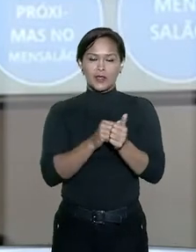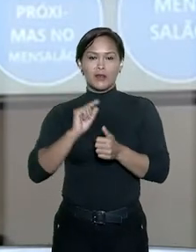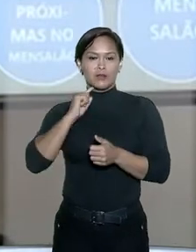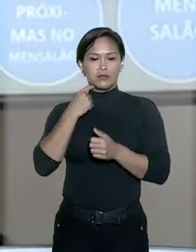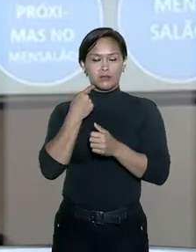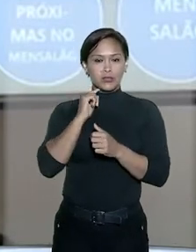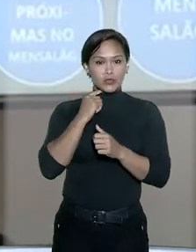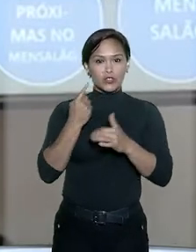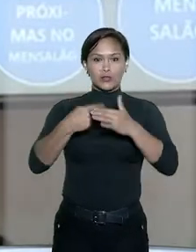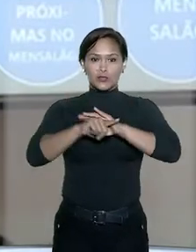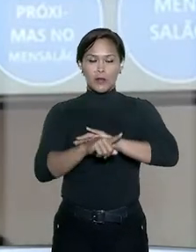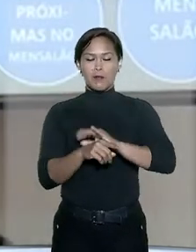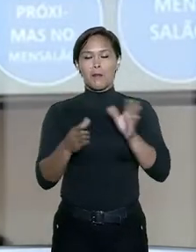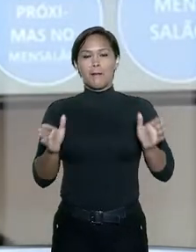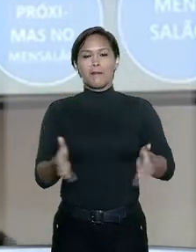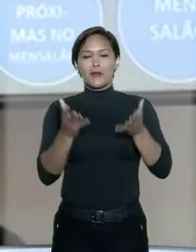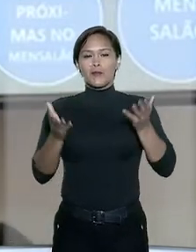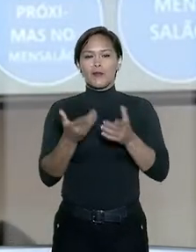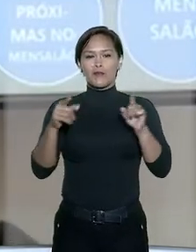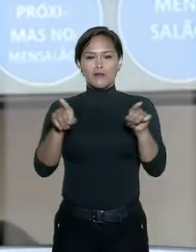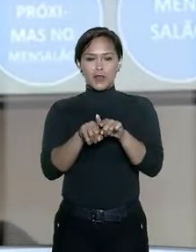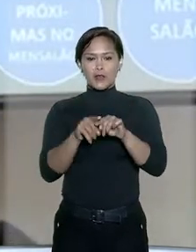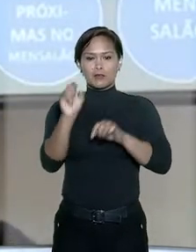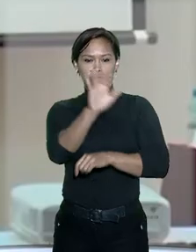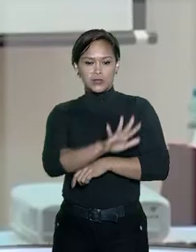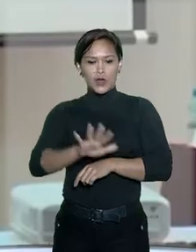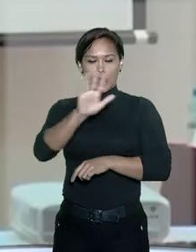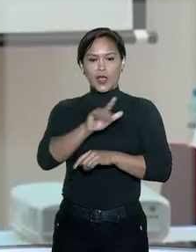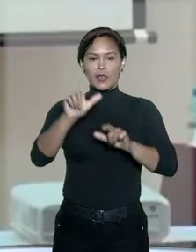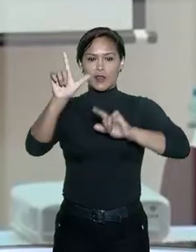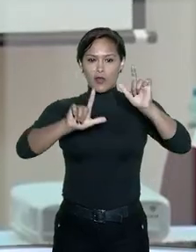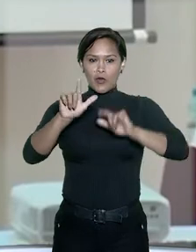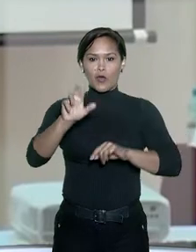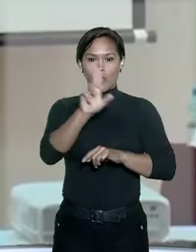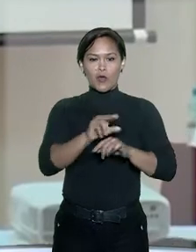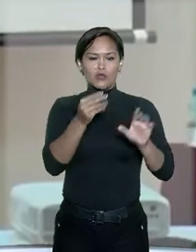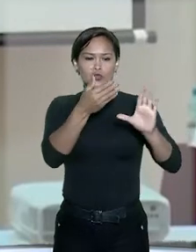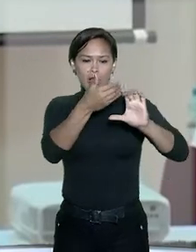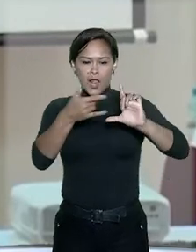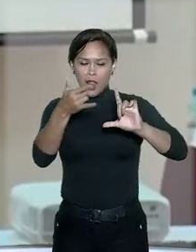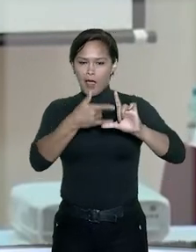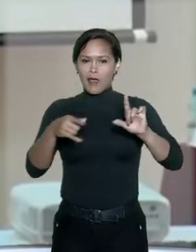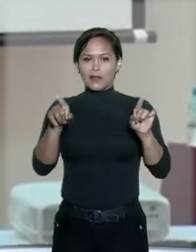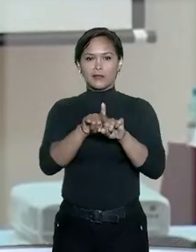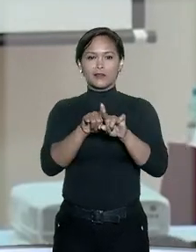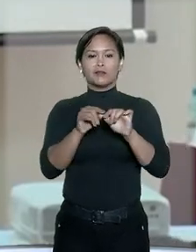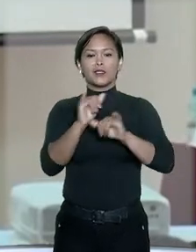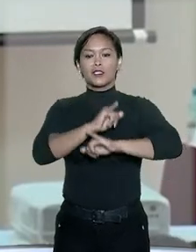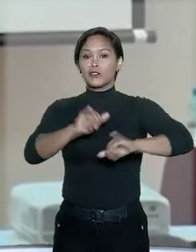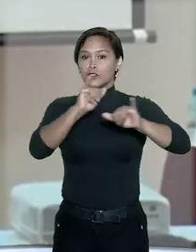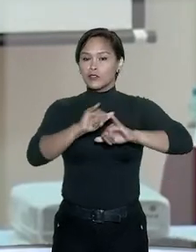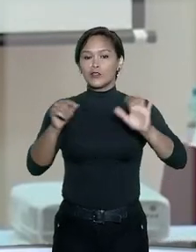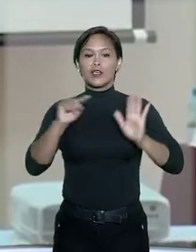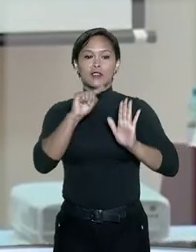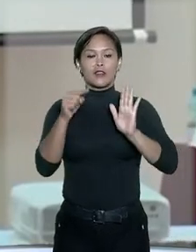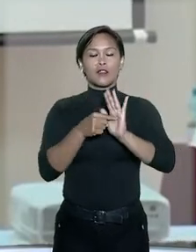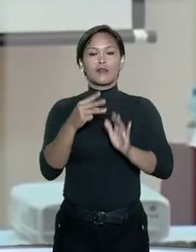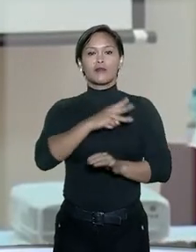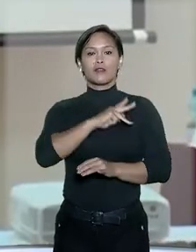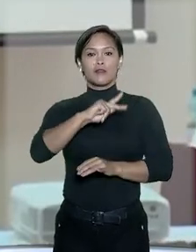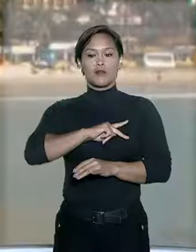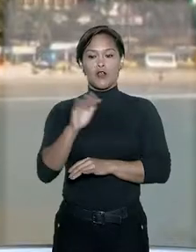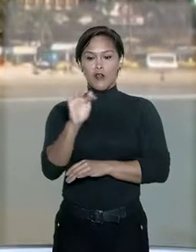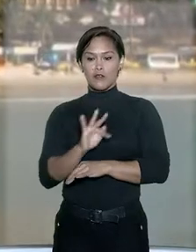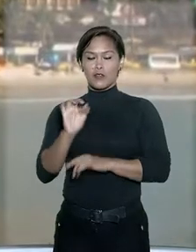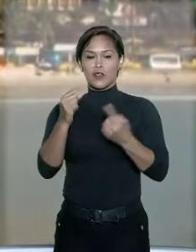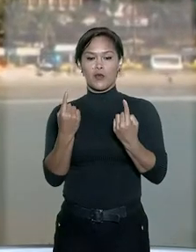promoveu a coletiva de imprensa transmitida em rede nacional com o uso de slides de PowerPoint para divulgar a denúncia do Ministério Público Federal